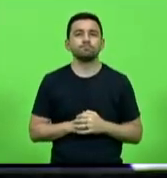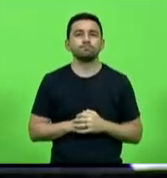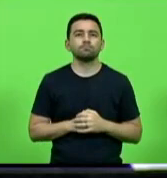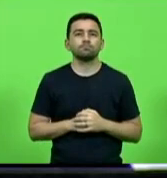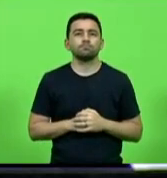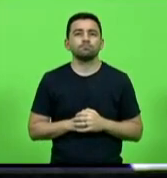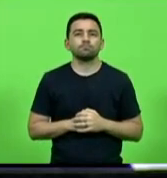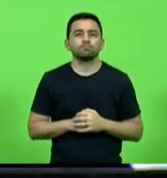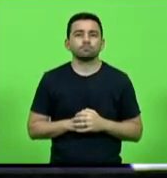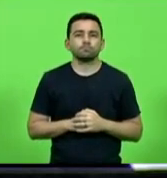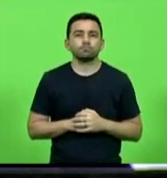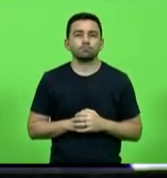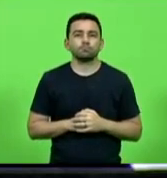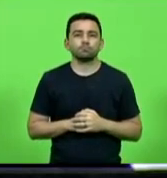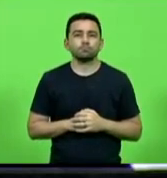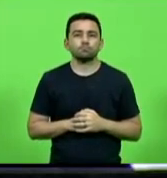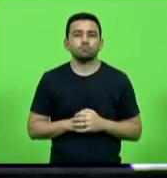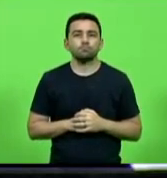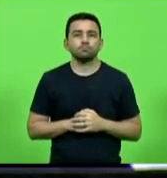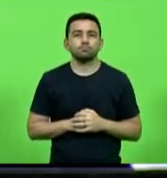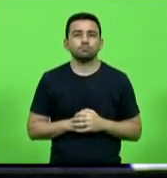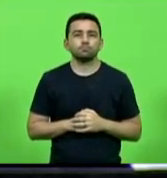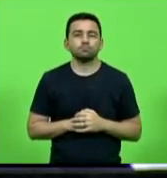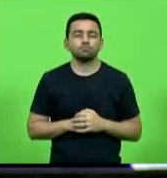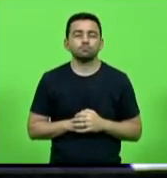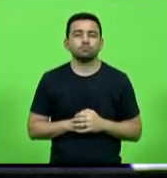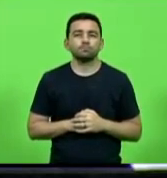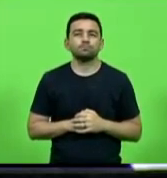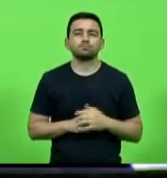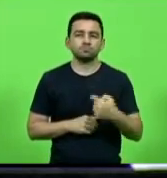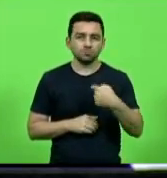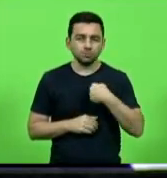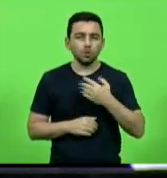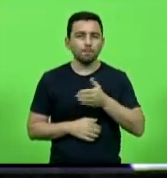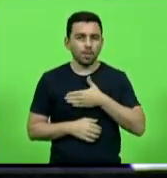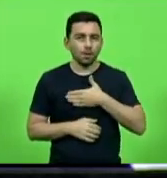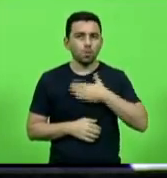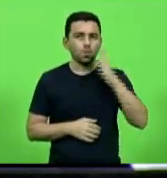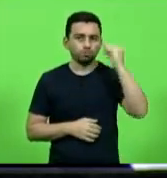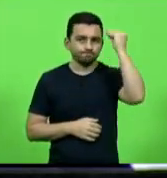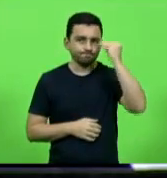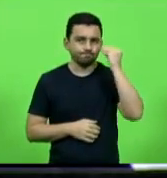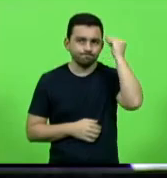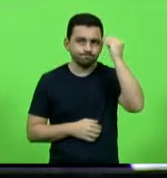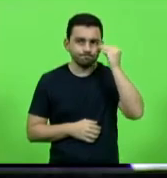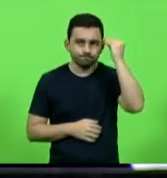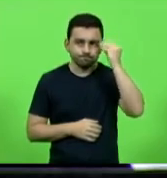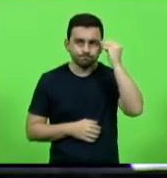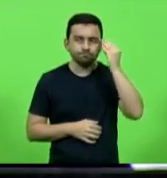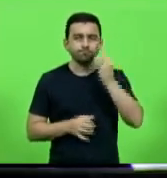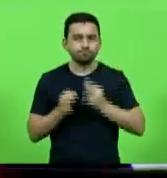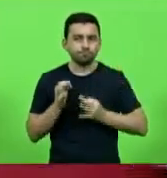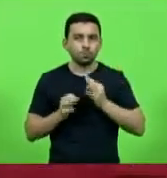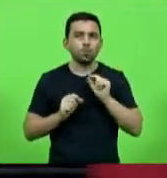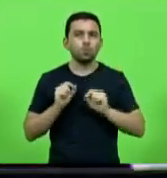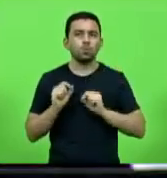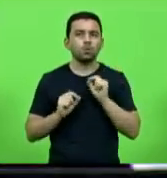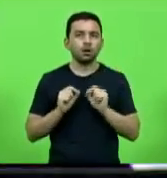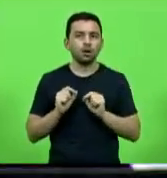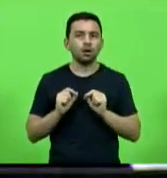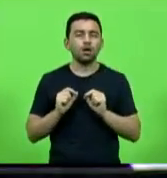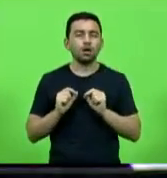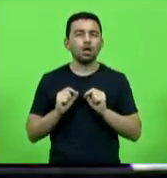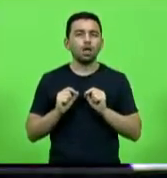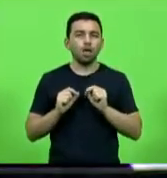Eu tive uma das grandes experiências minhas como legislador foi participar de um tribunal